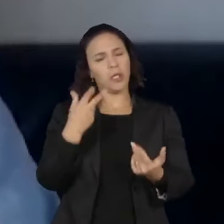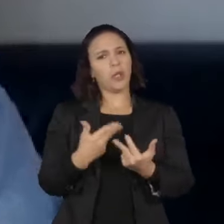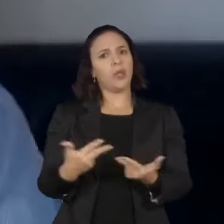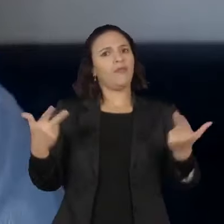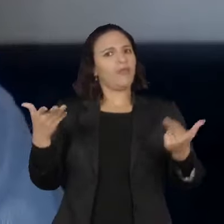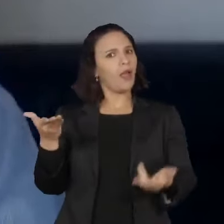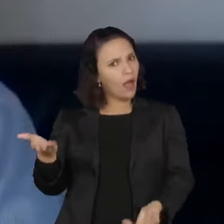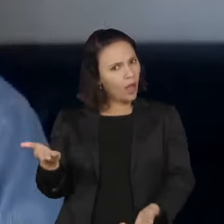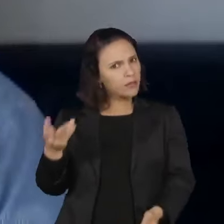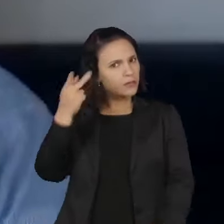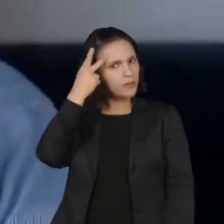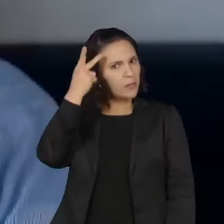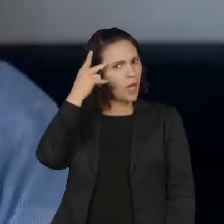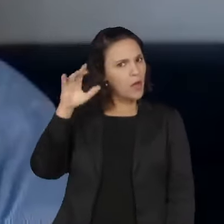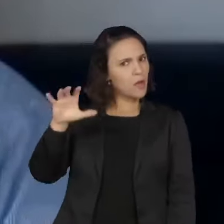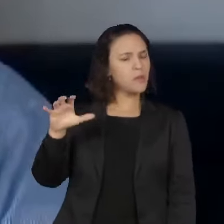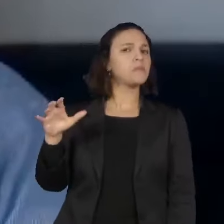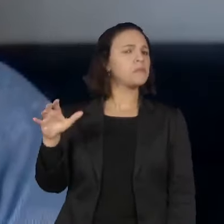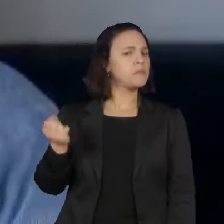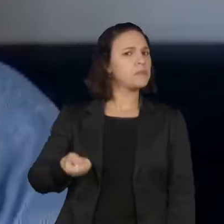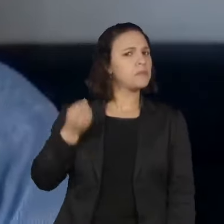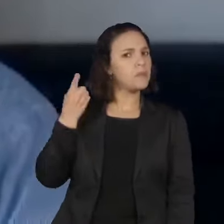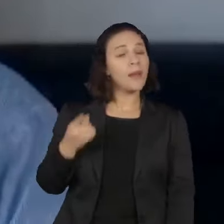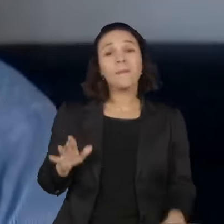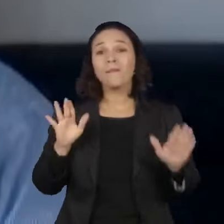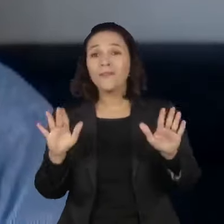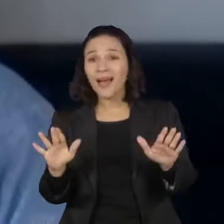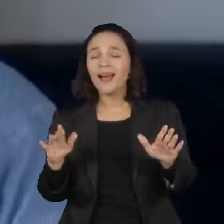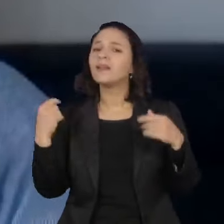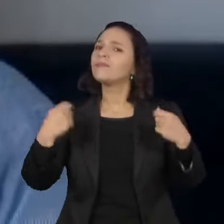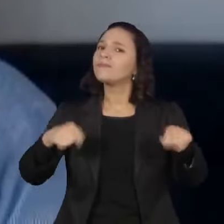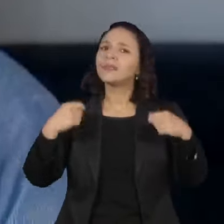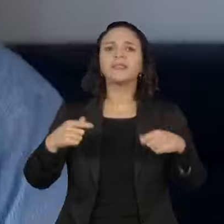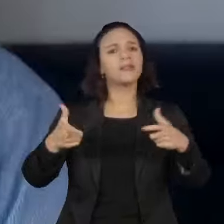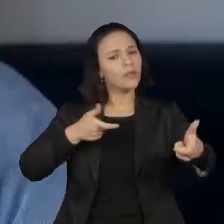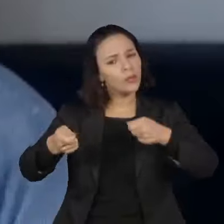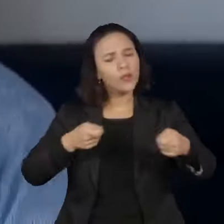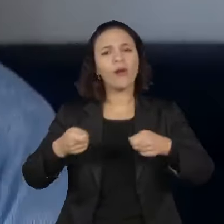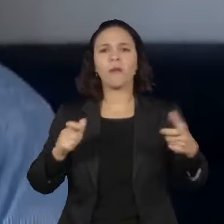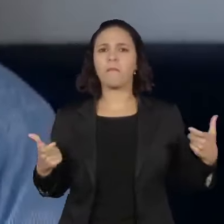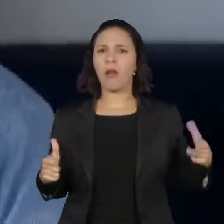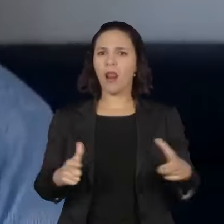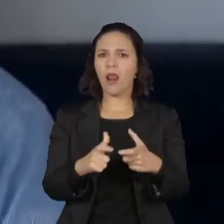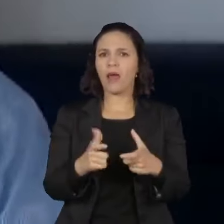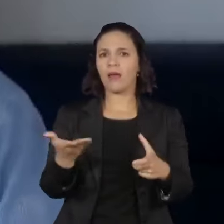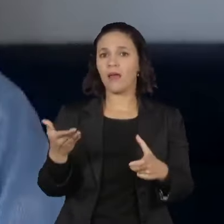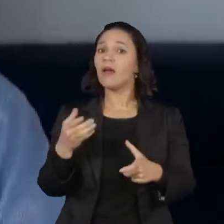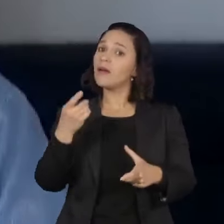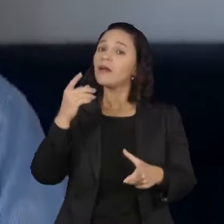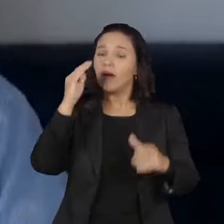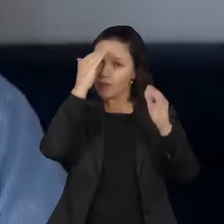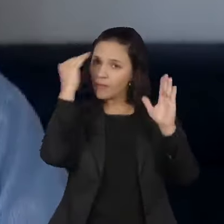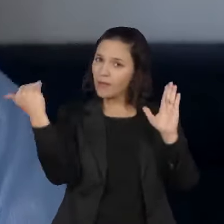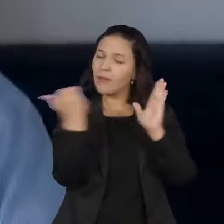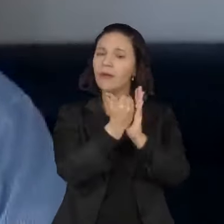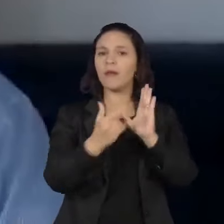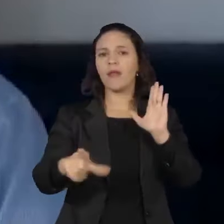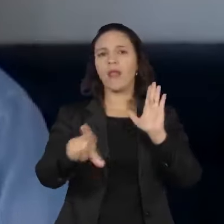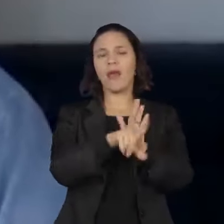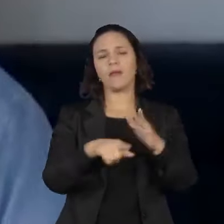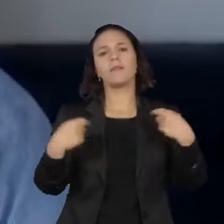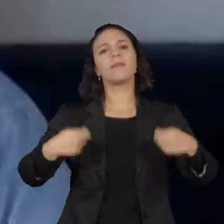aqui no estado de São Paulo, mas, obviamente, eles têm que ser reprimidos e fazendo com que a lei seja